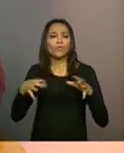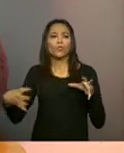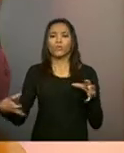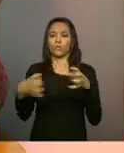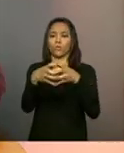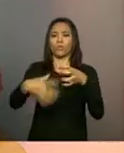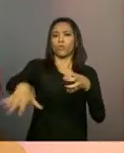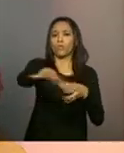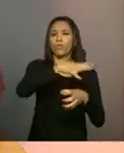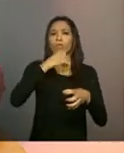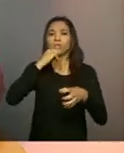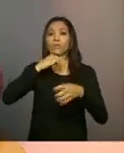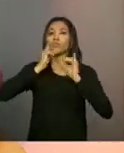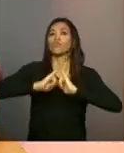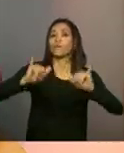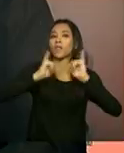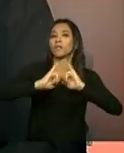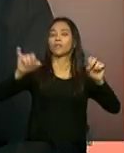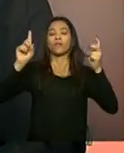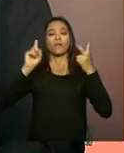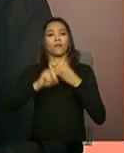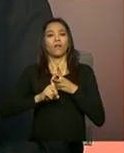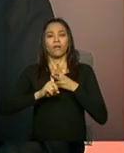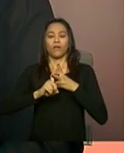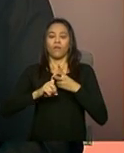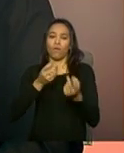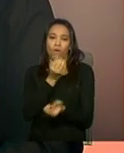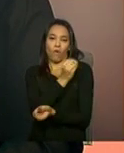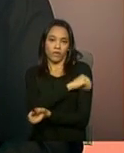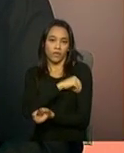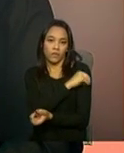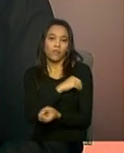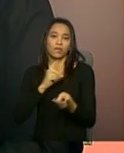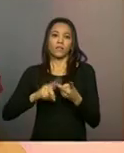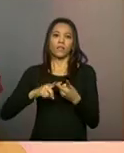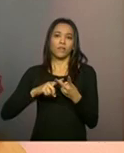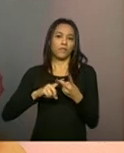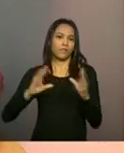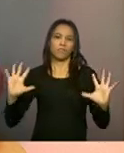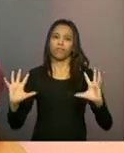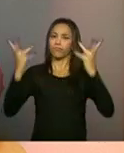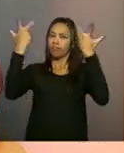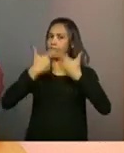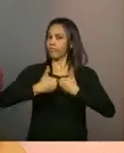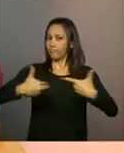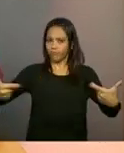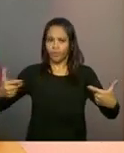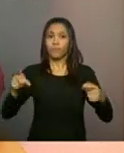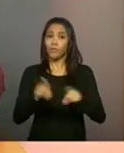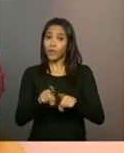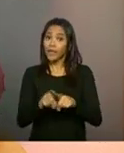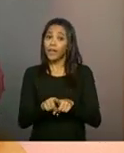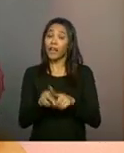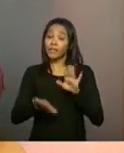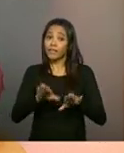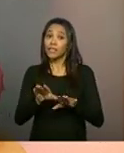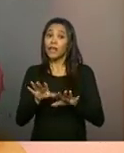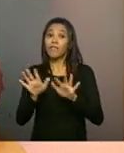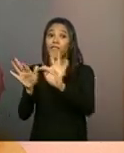a comunidade, a exemplo das campanhas, dos eventos, das oficinas, porque normalmente demanda espontânea vai ser família a família,